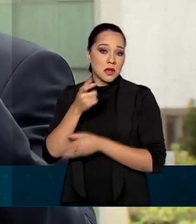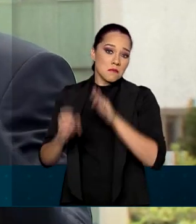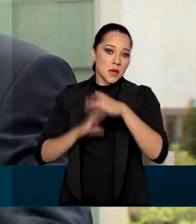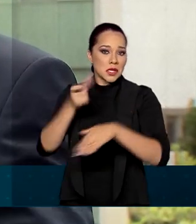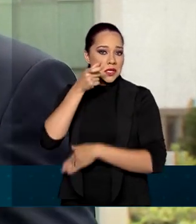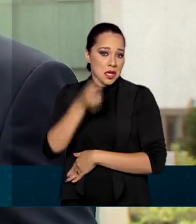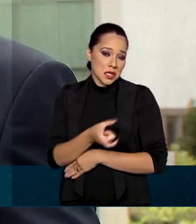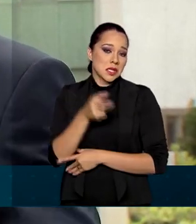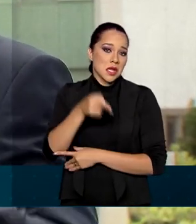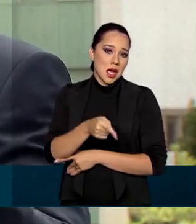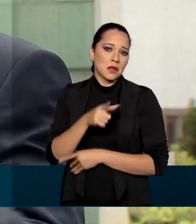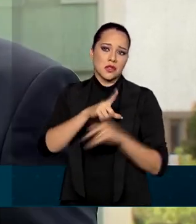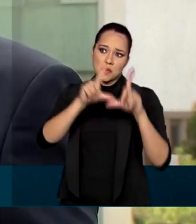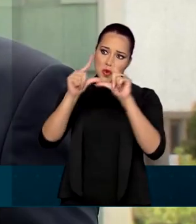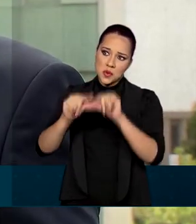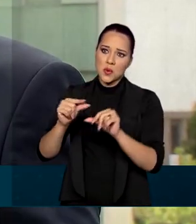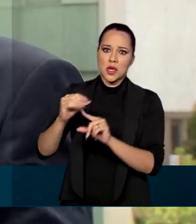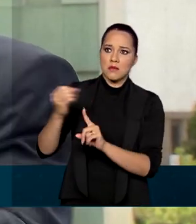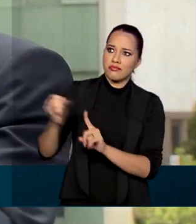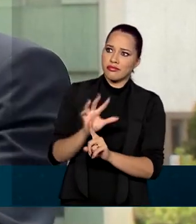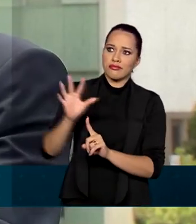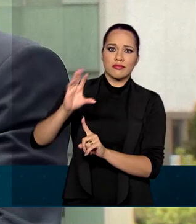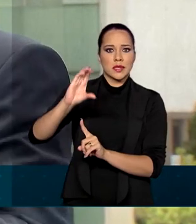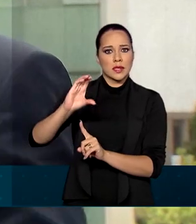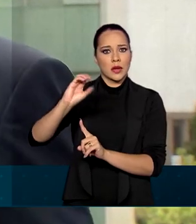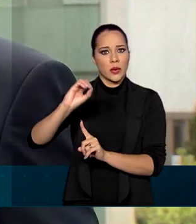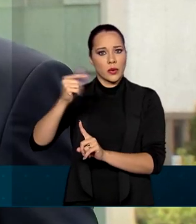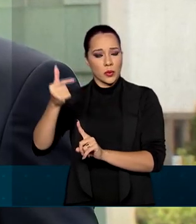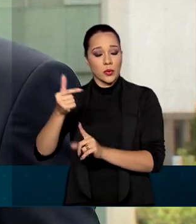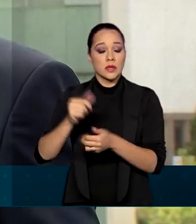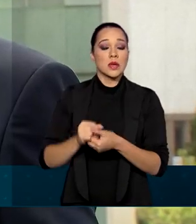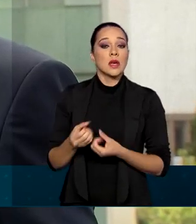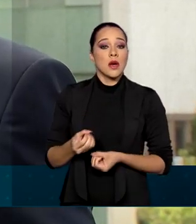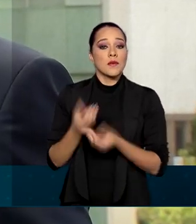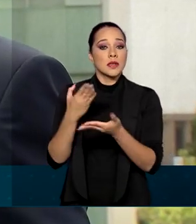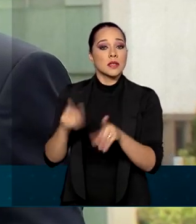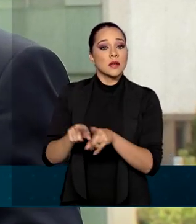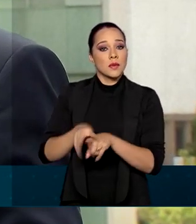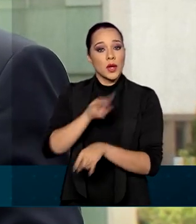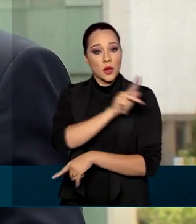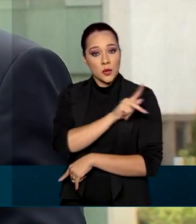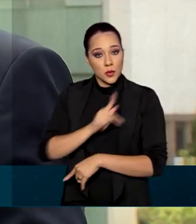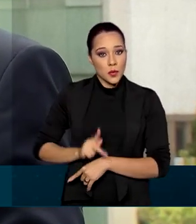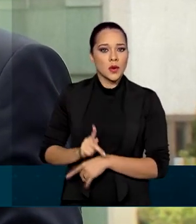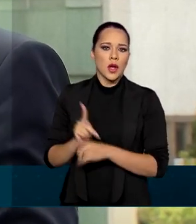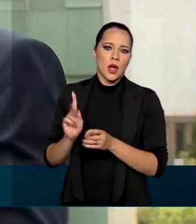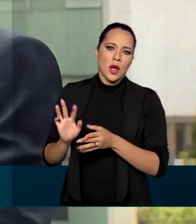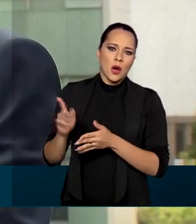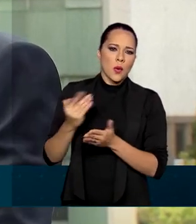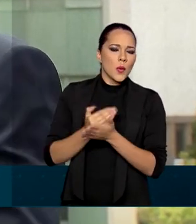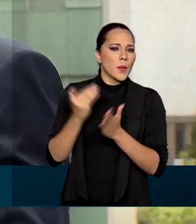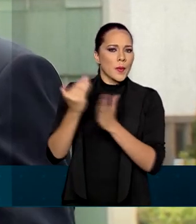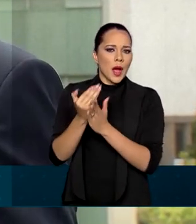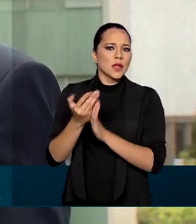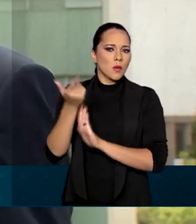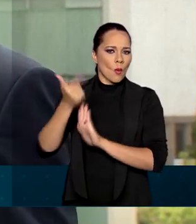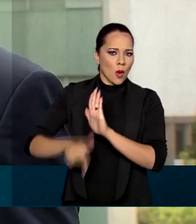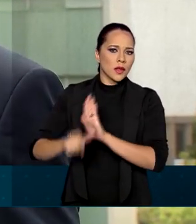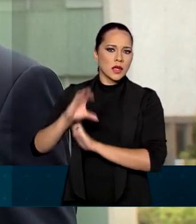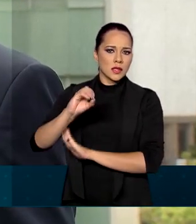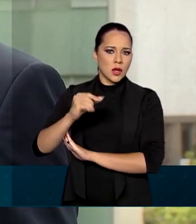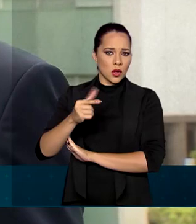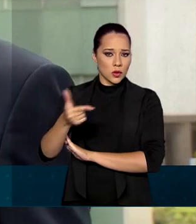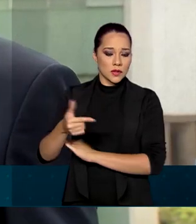suas emissões, eventos, e oferecendo ao público um evento cada vez mais neutro em carbono.